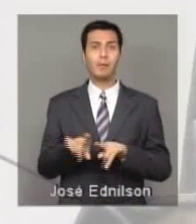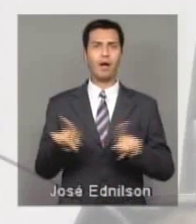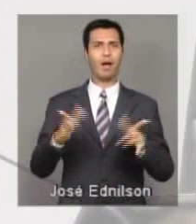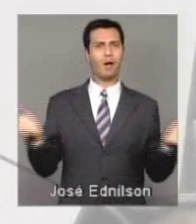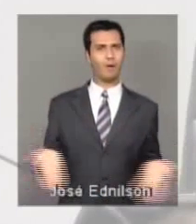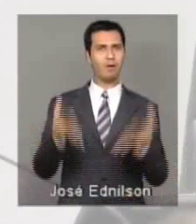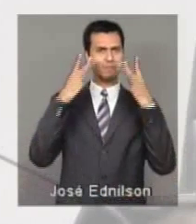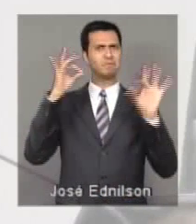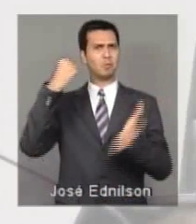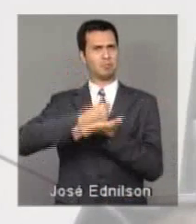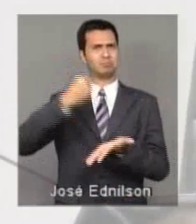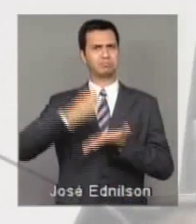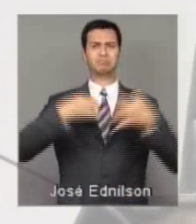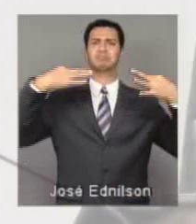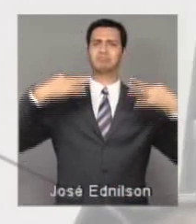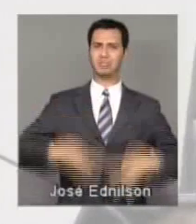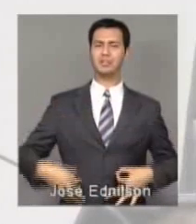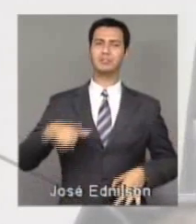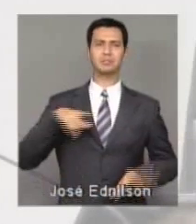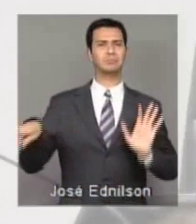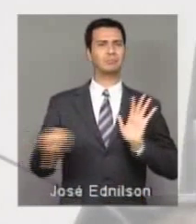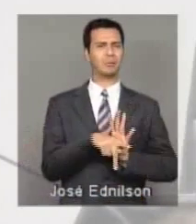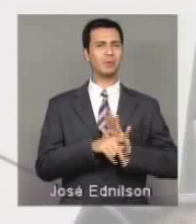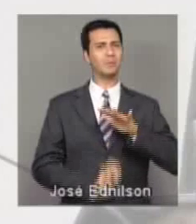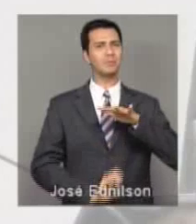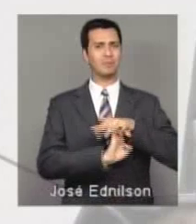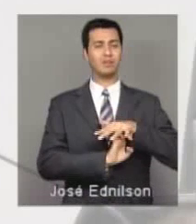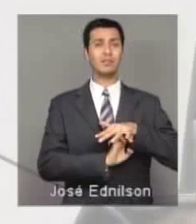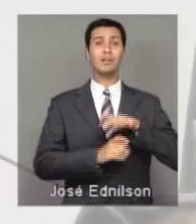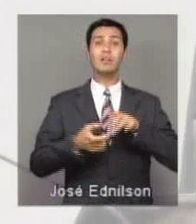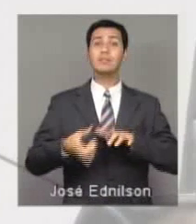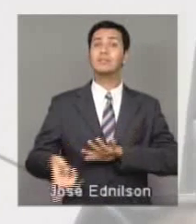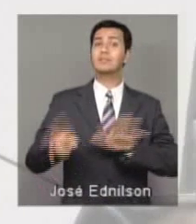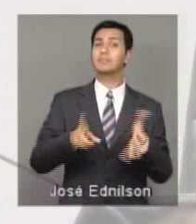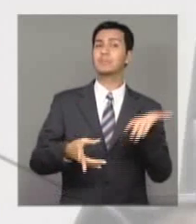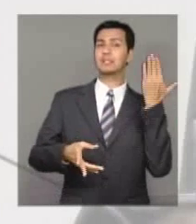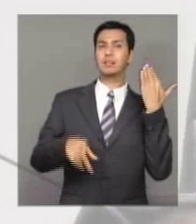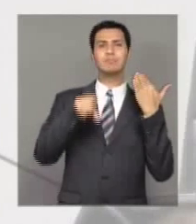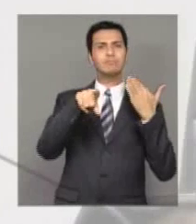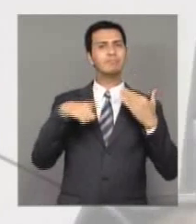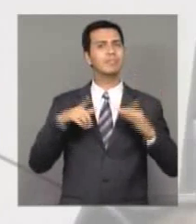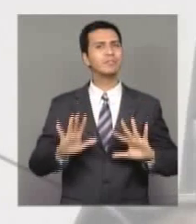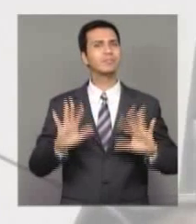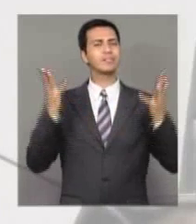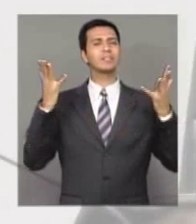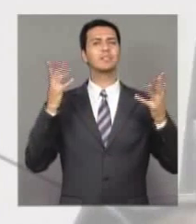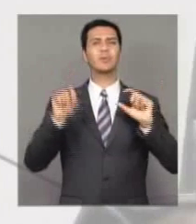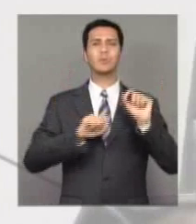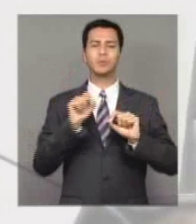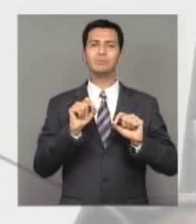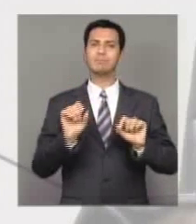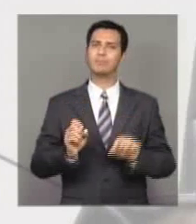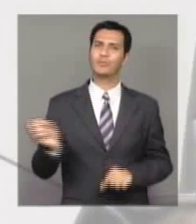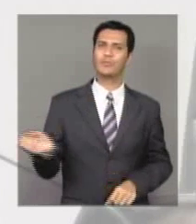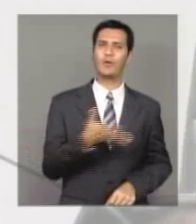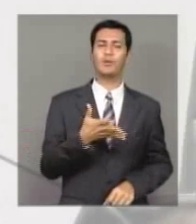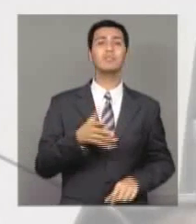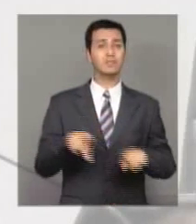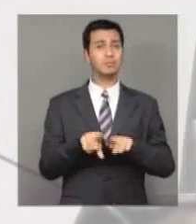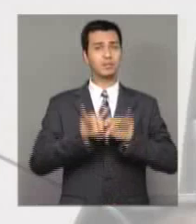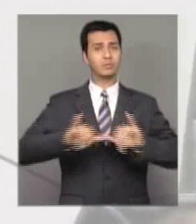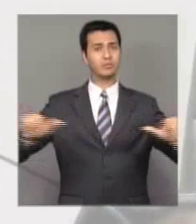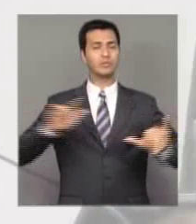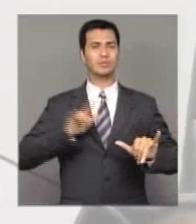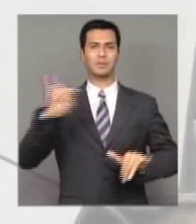próprio negócio. Semana passada a senhora comemorou essa marca e anunciou a redução de tributos para os novos empreendedores. Como vai ser?